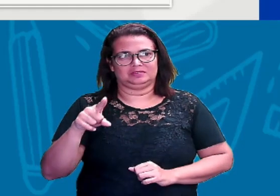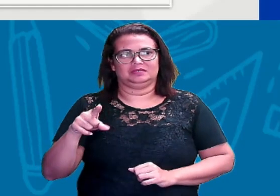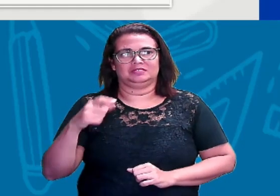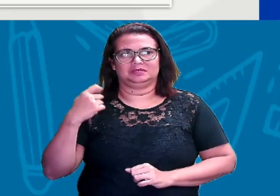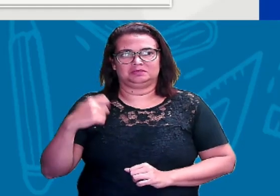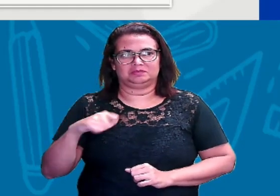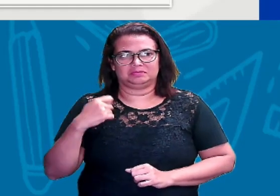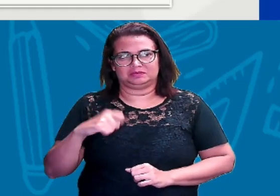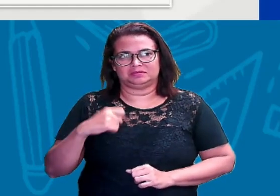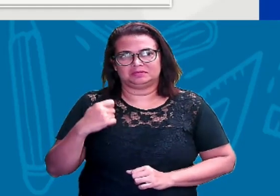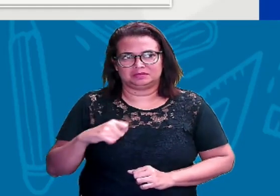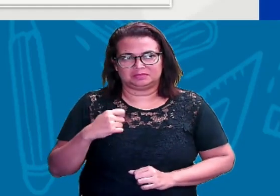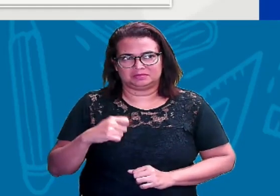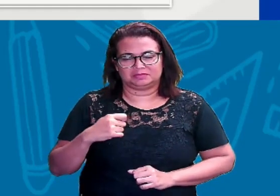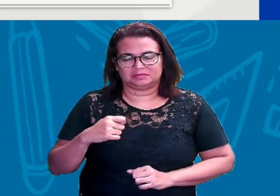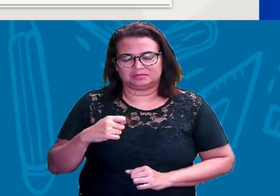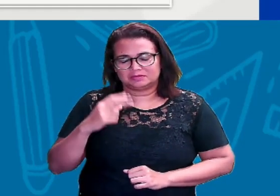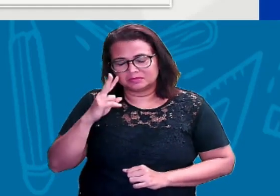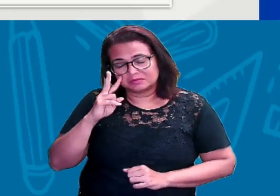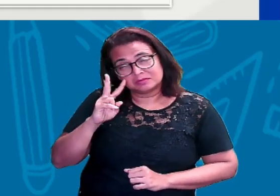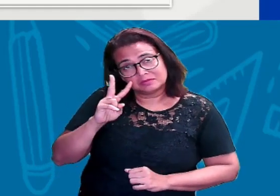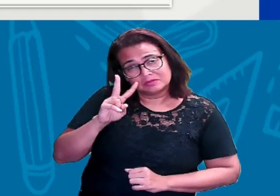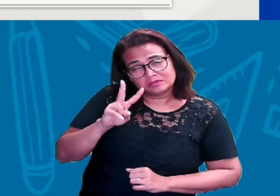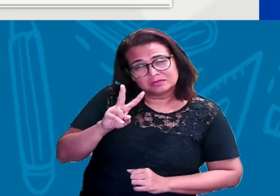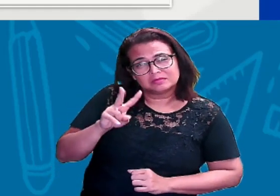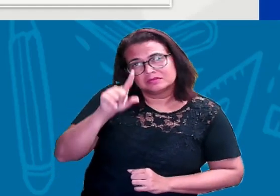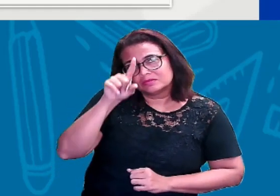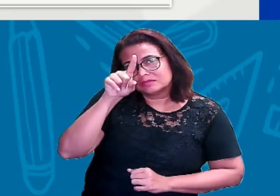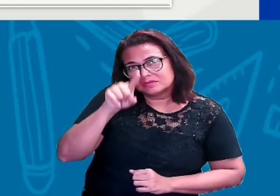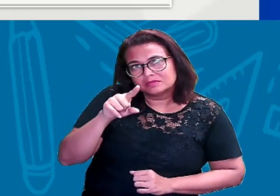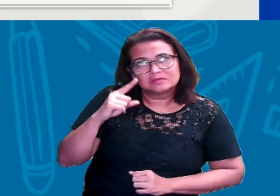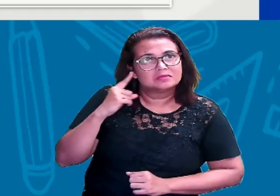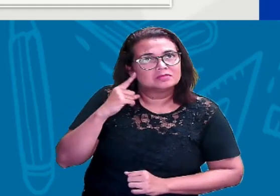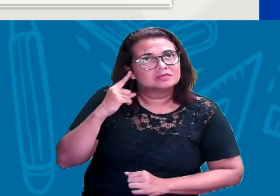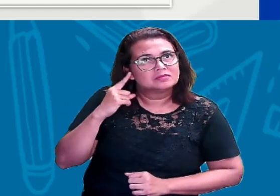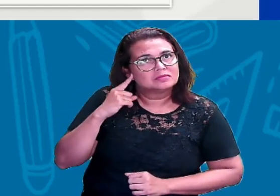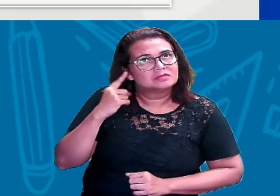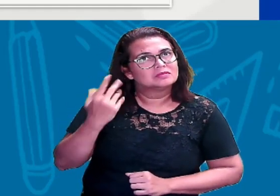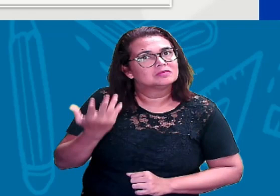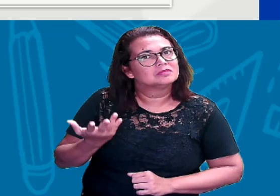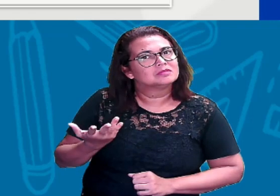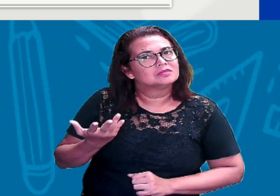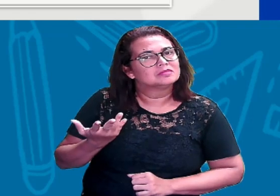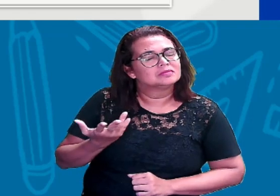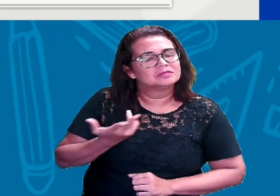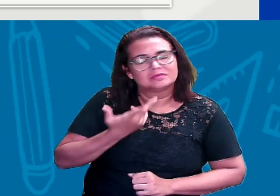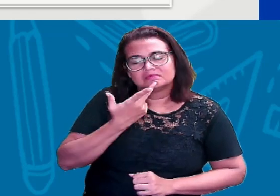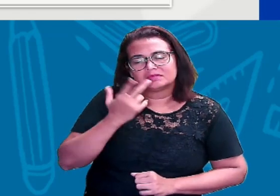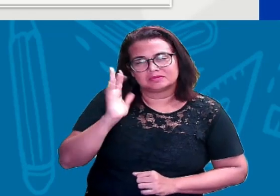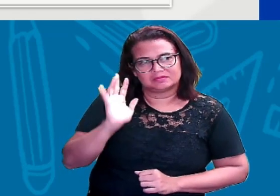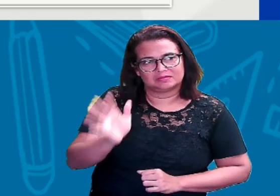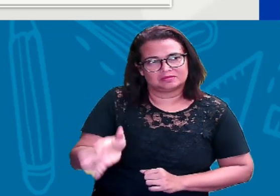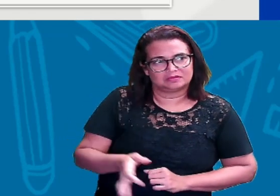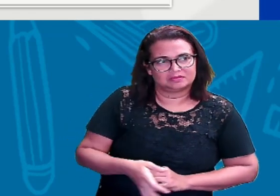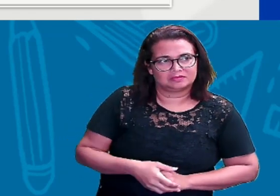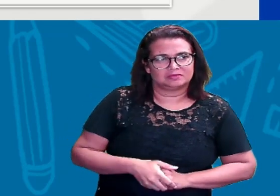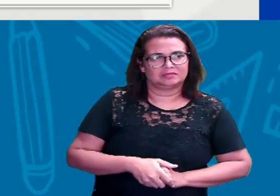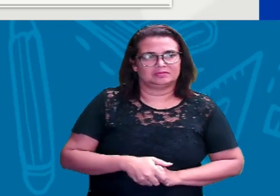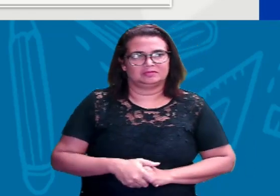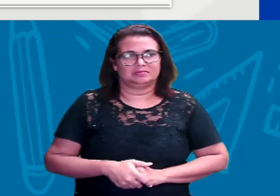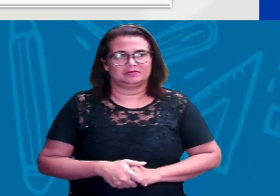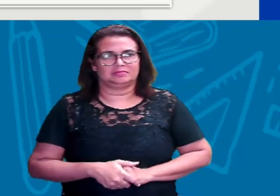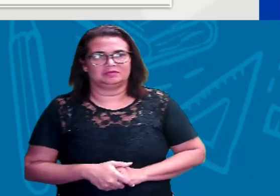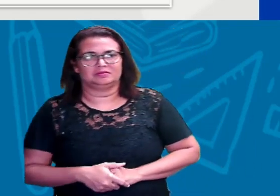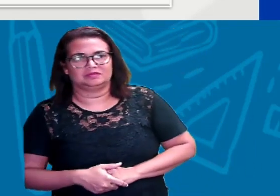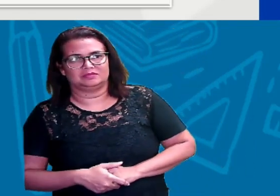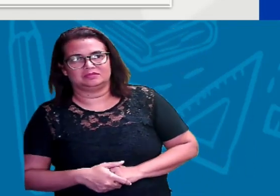você precisa analisar quais foram os sons que a gente falou. Então, a segunda questão